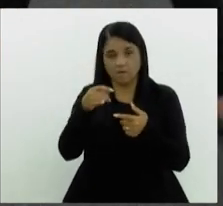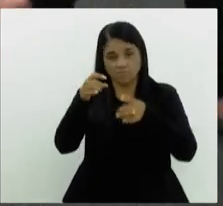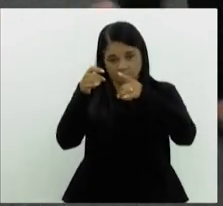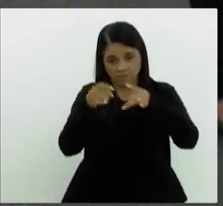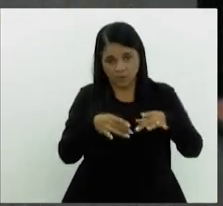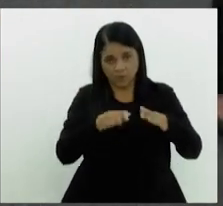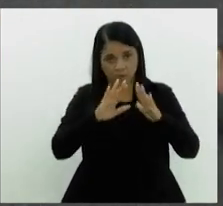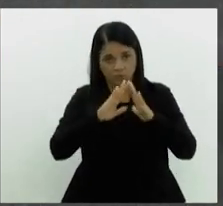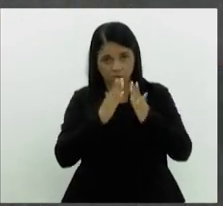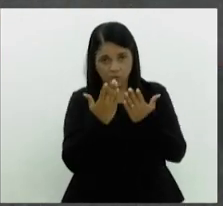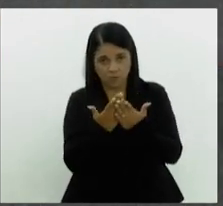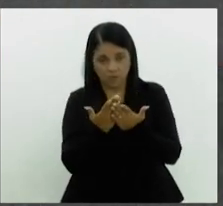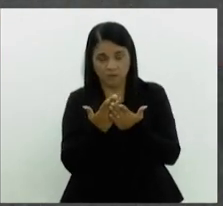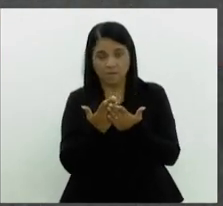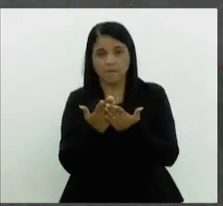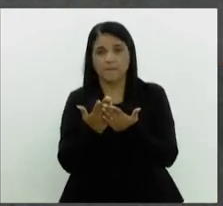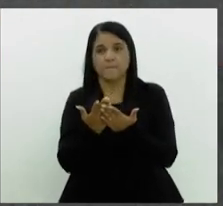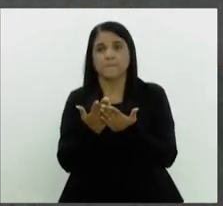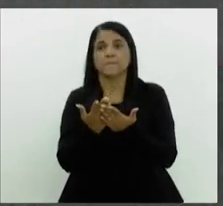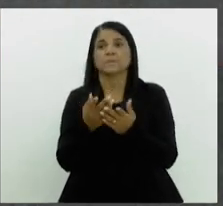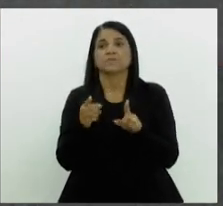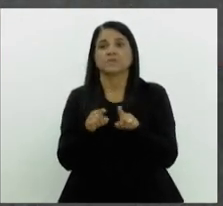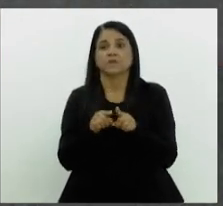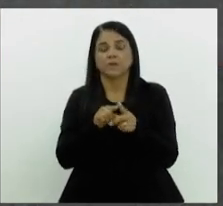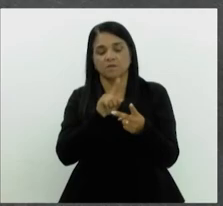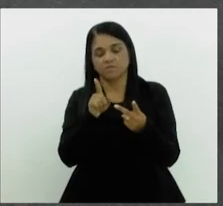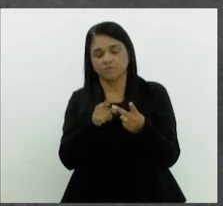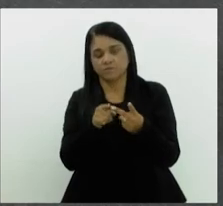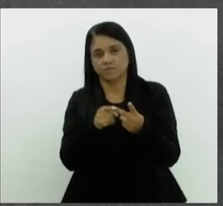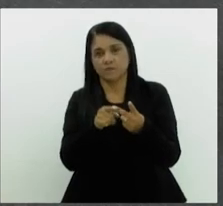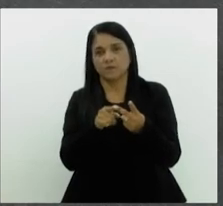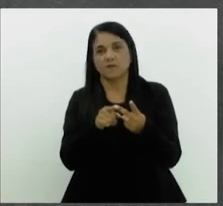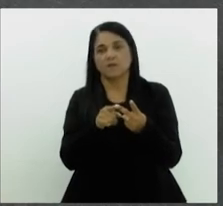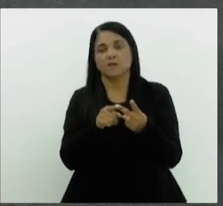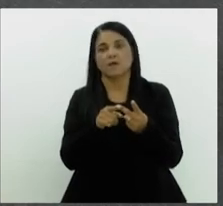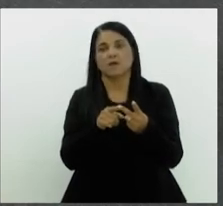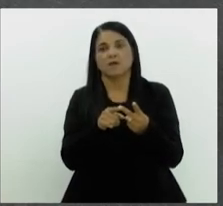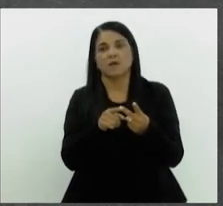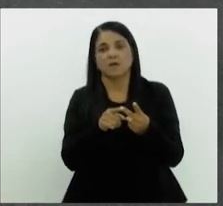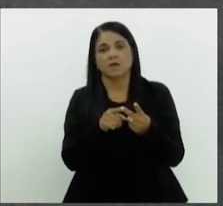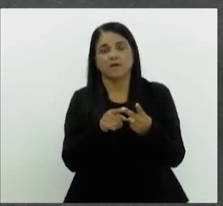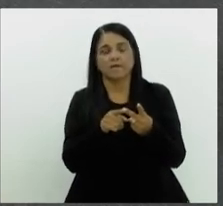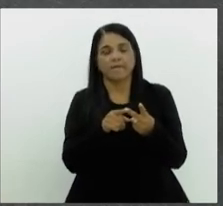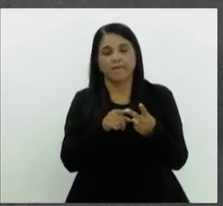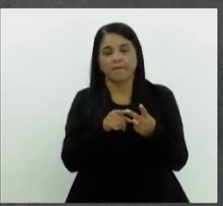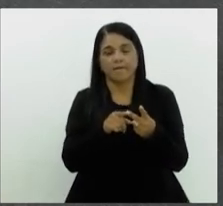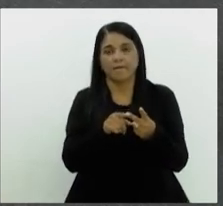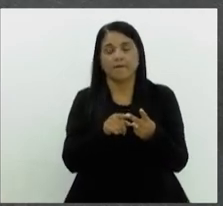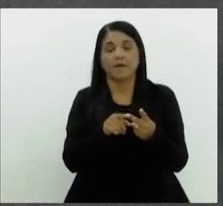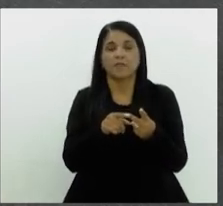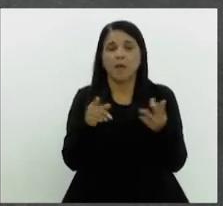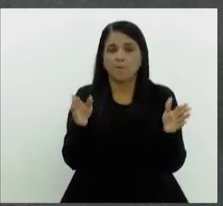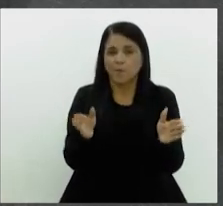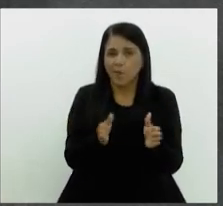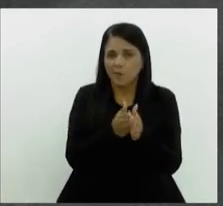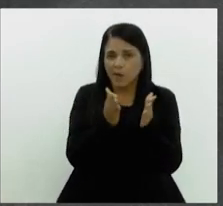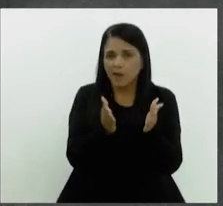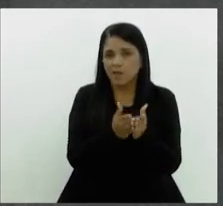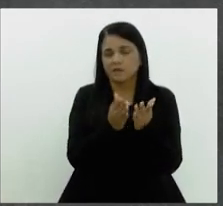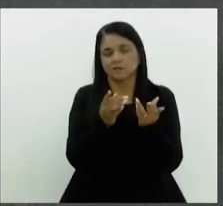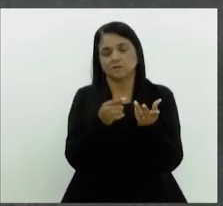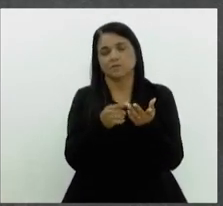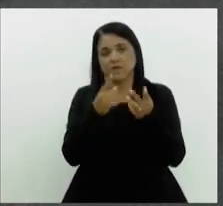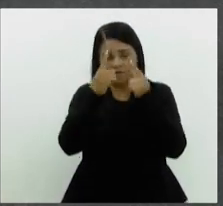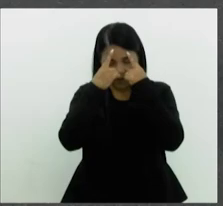abandono escolar. Dois problemas que são advindos, tanto da pobreza, quanto da violência,